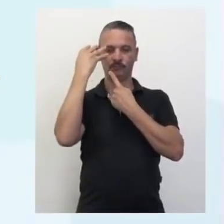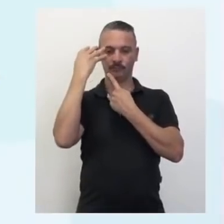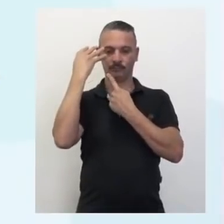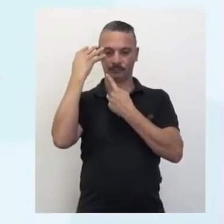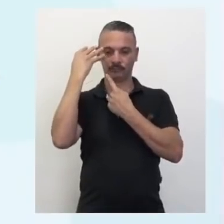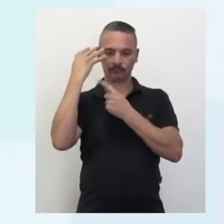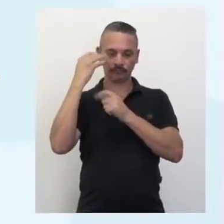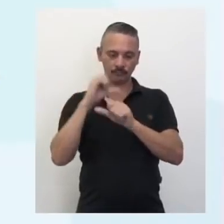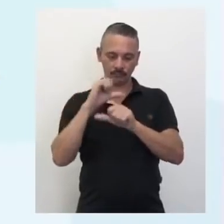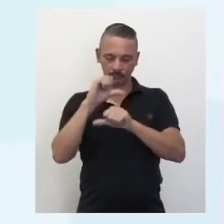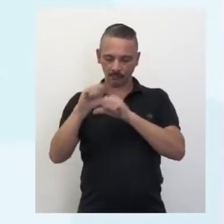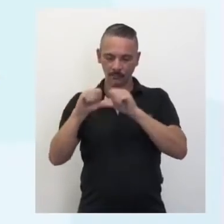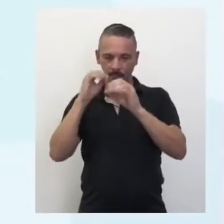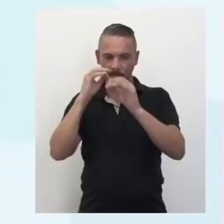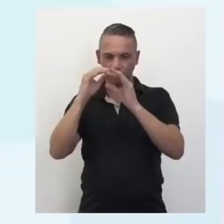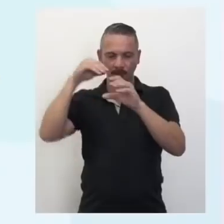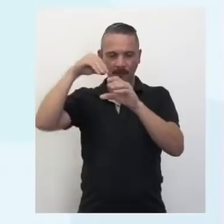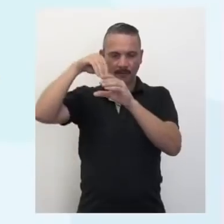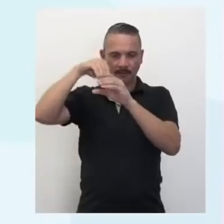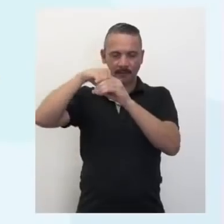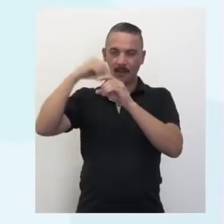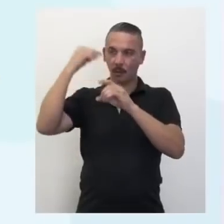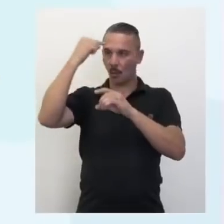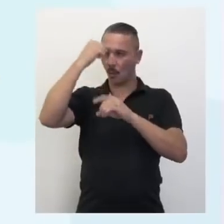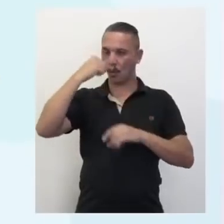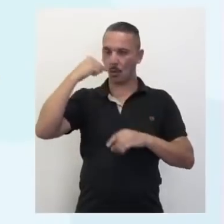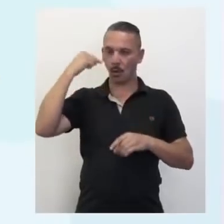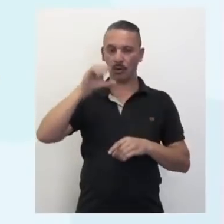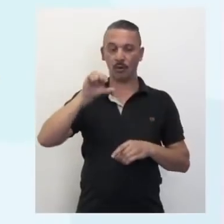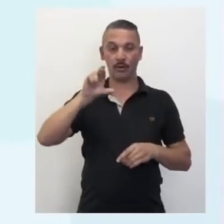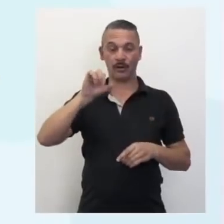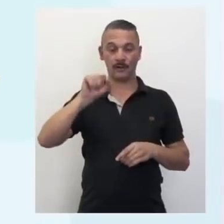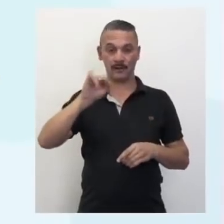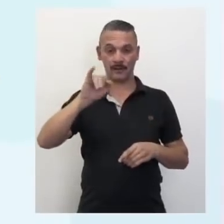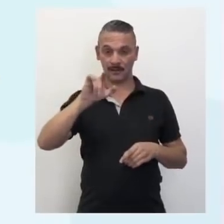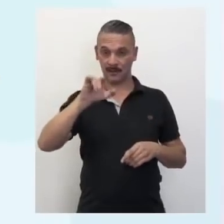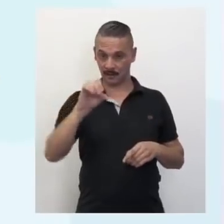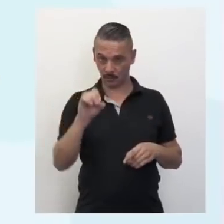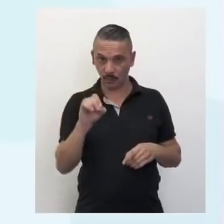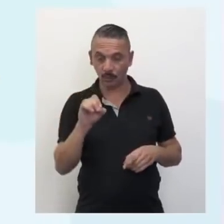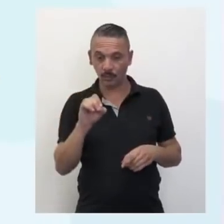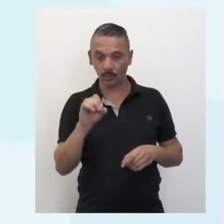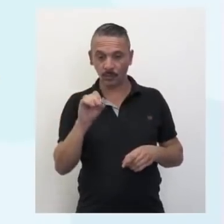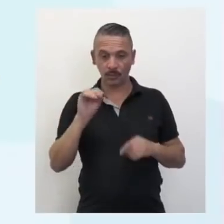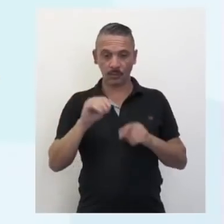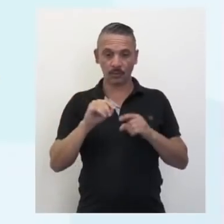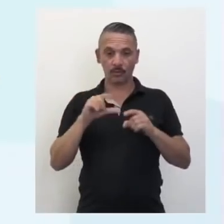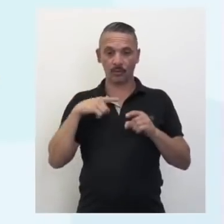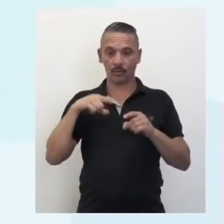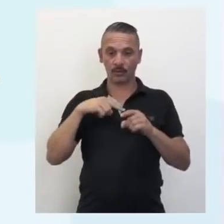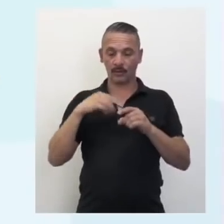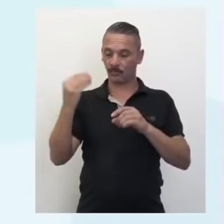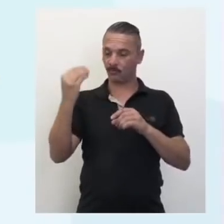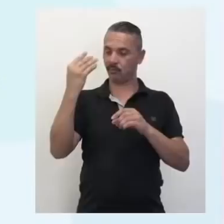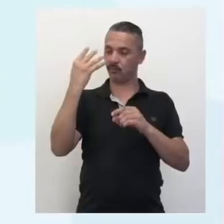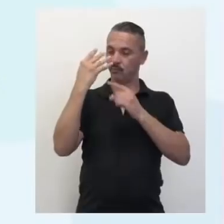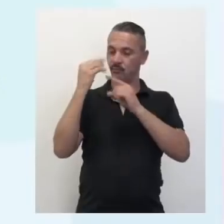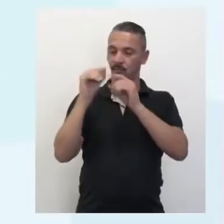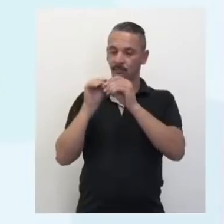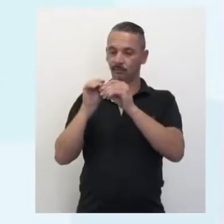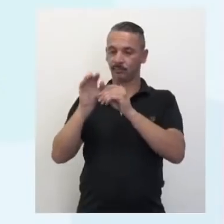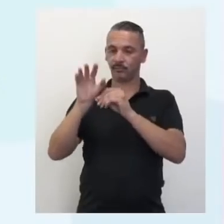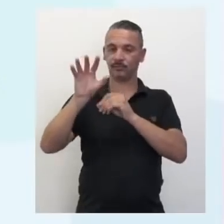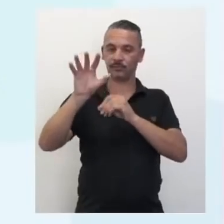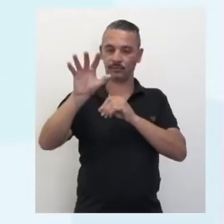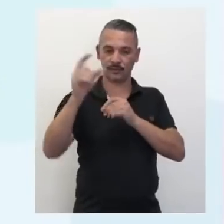ganha lá a parte de dentro do olho, onde tem o cristalino, que é uma lente. Ela sofre, a luz sofre ali uma refração